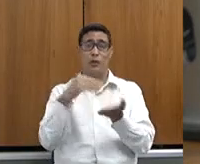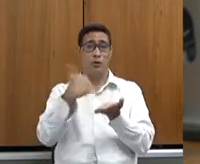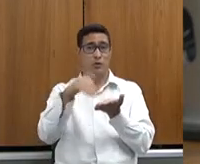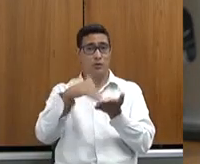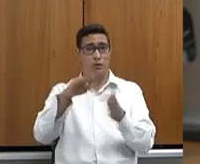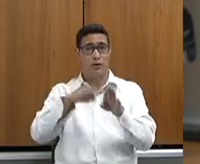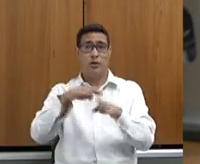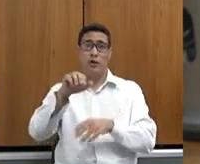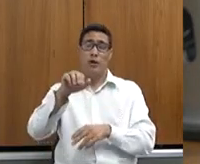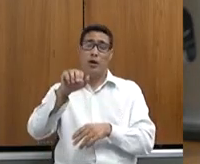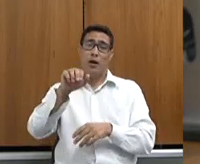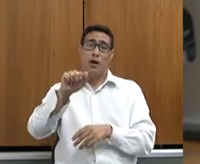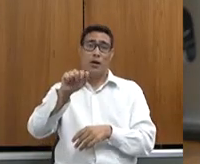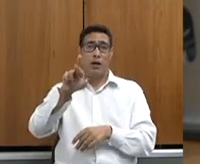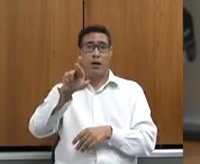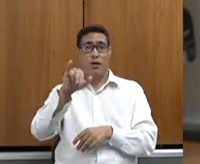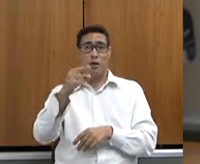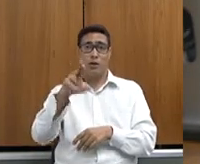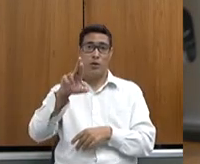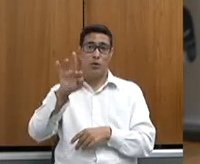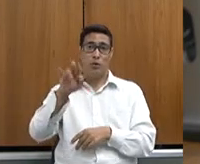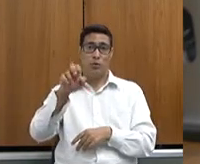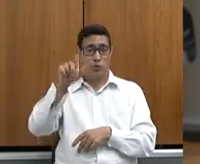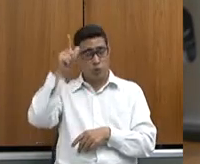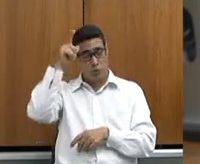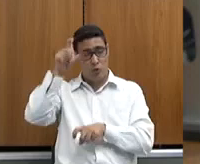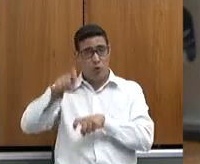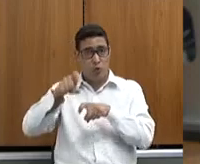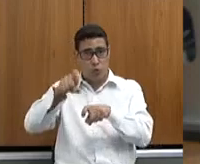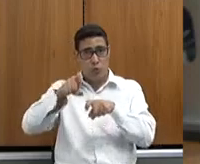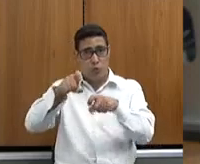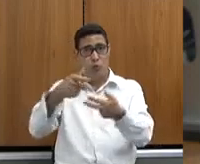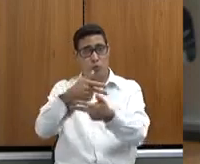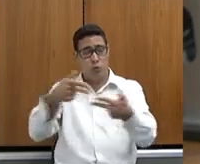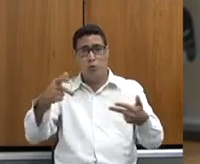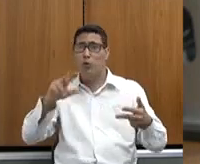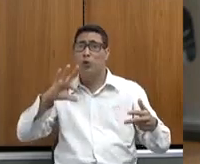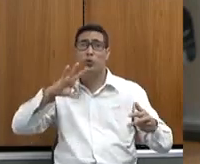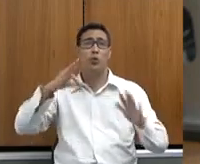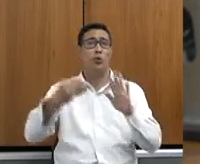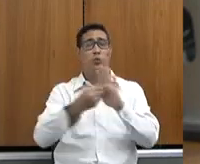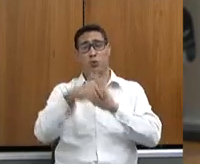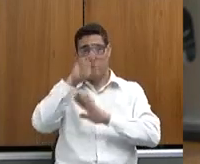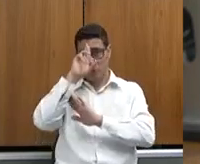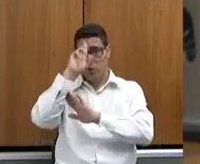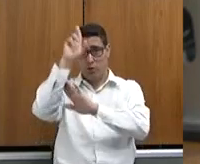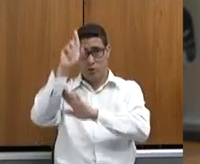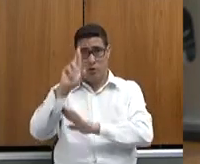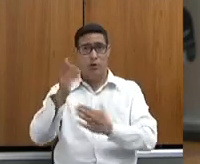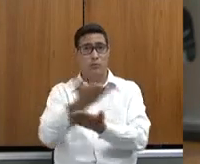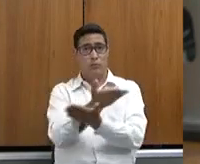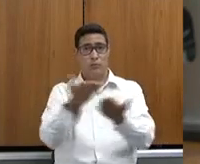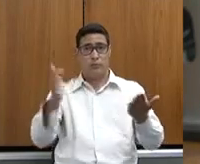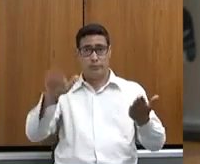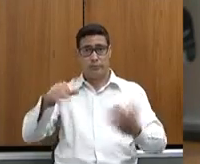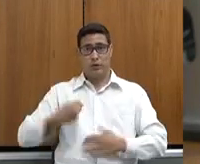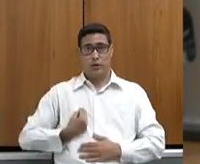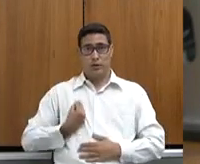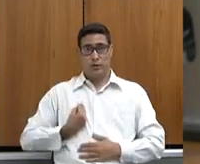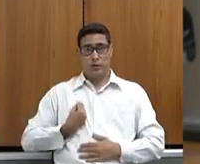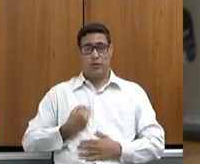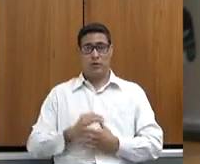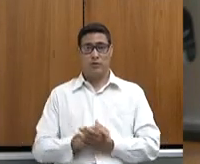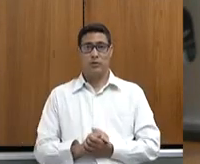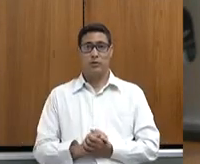Agricultura, da IMATER, na sua pessoa, também, todos os diretores, lideranças aqui presentes. Enfim,